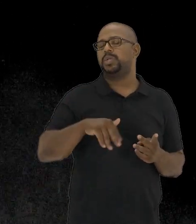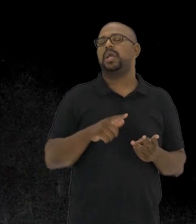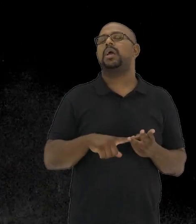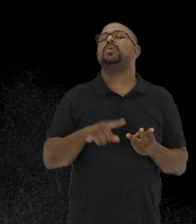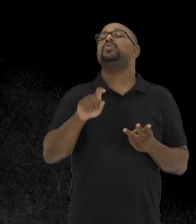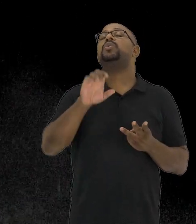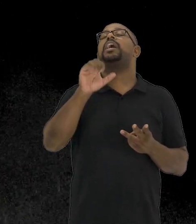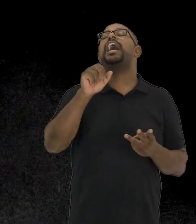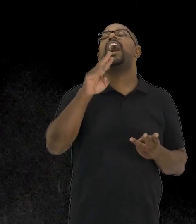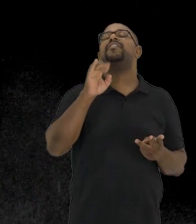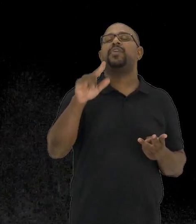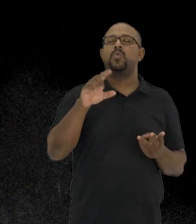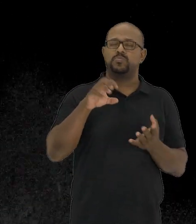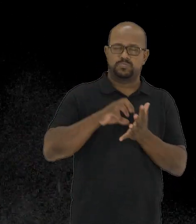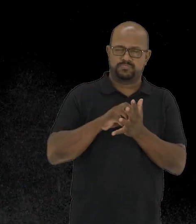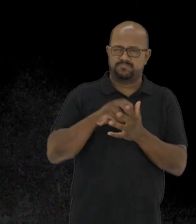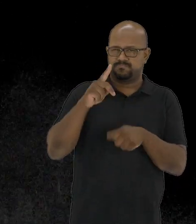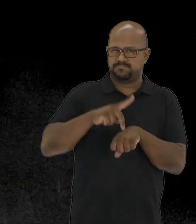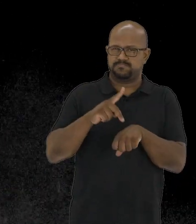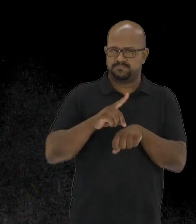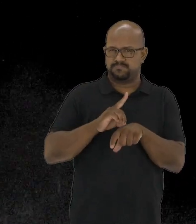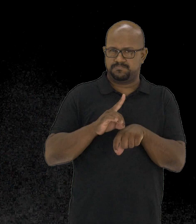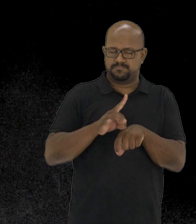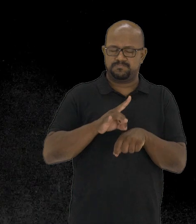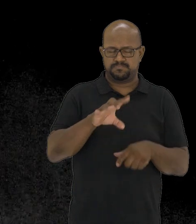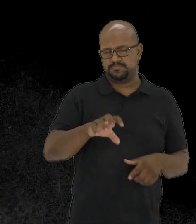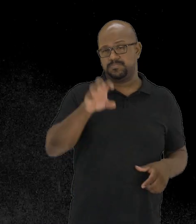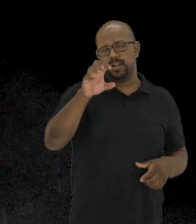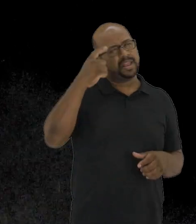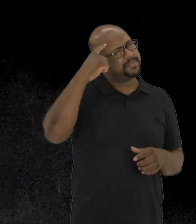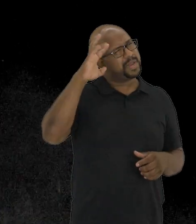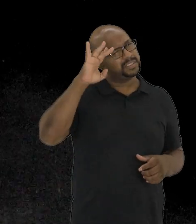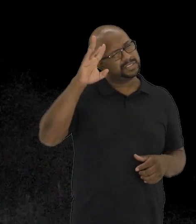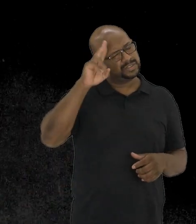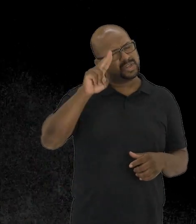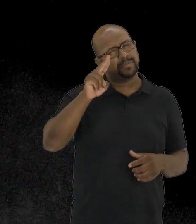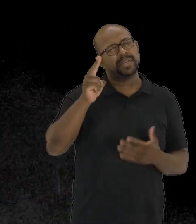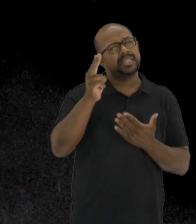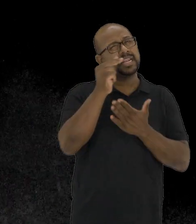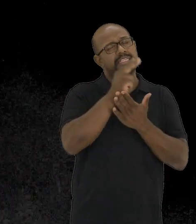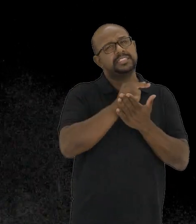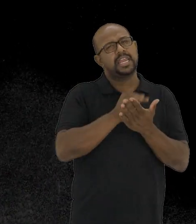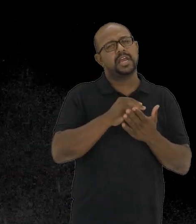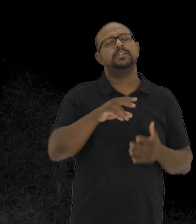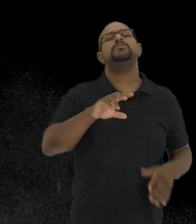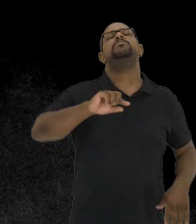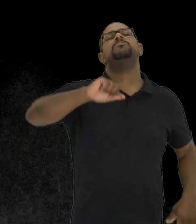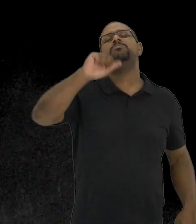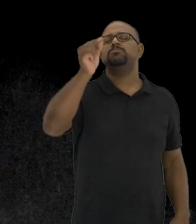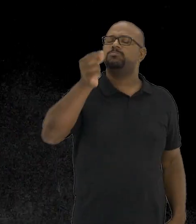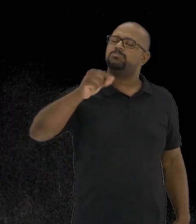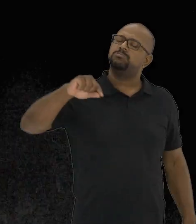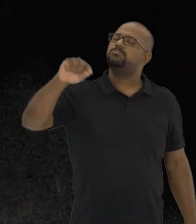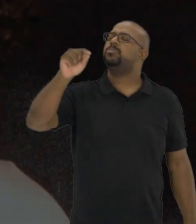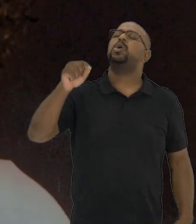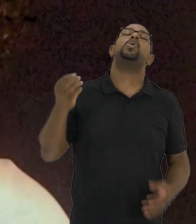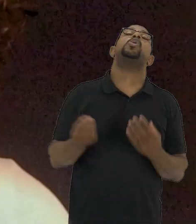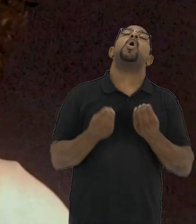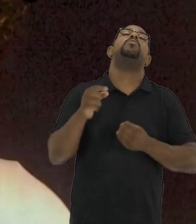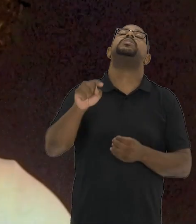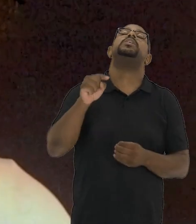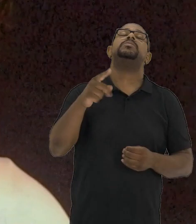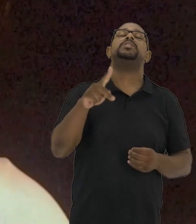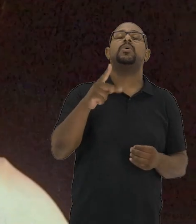pintura em aquarela, do carvão. Imagine-se inicialmente desenhando sobre essa superfície.